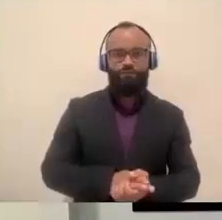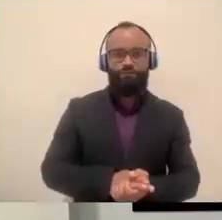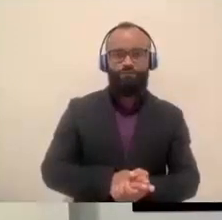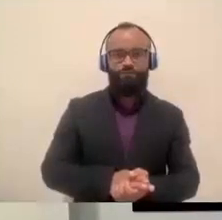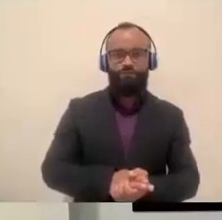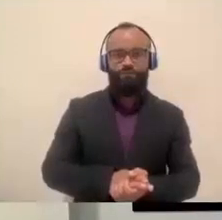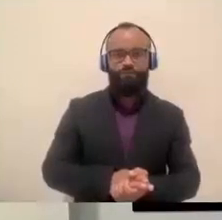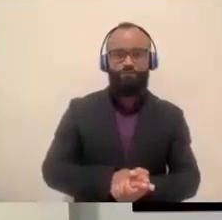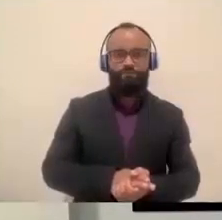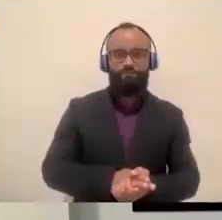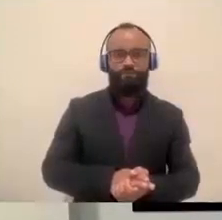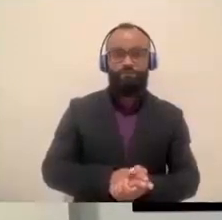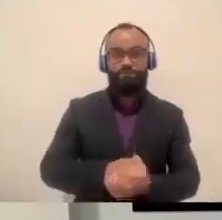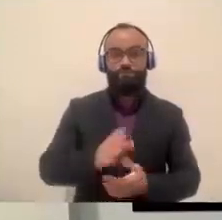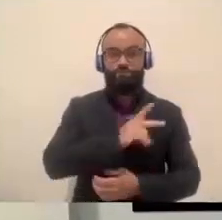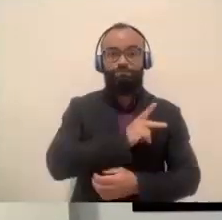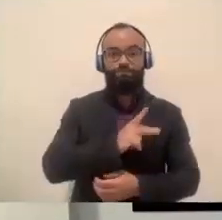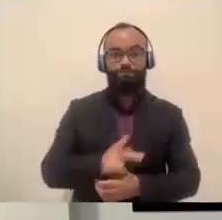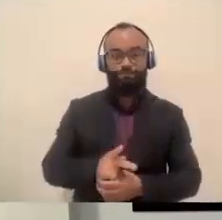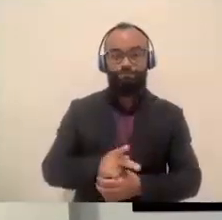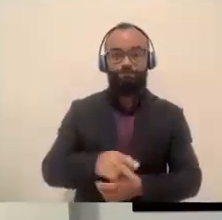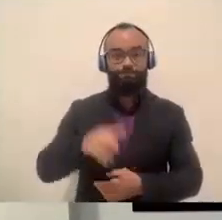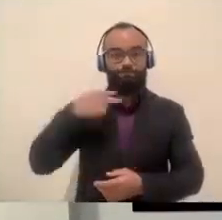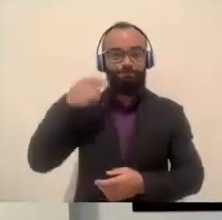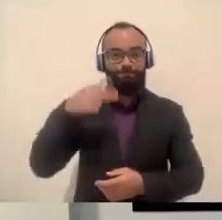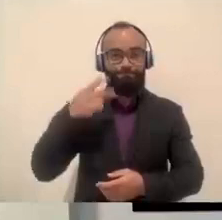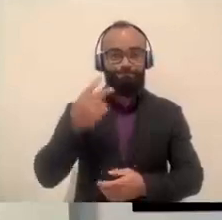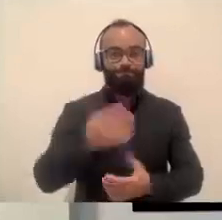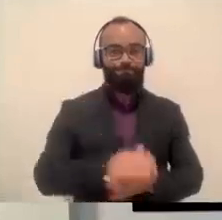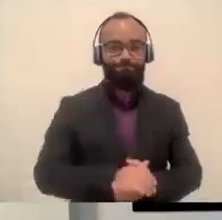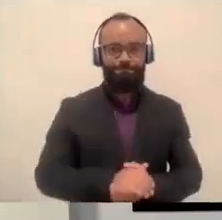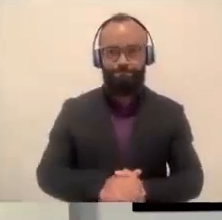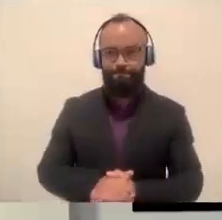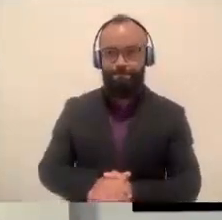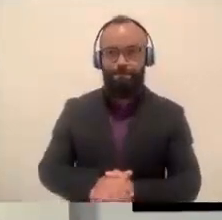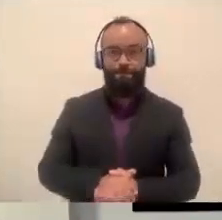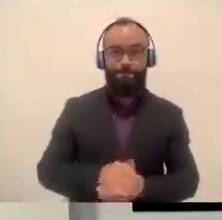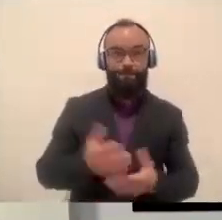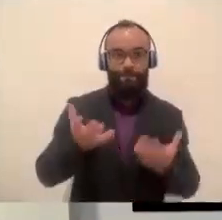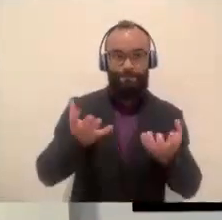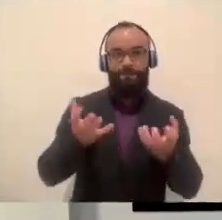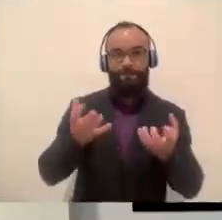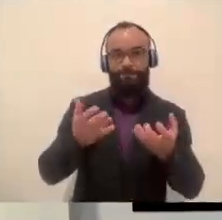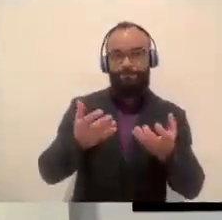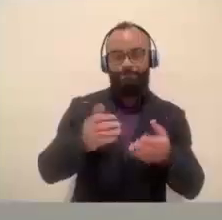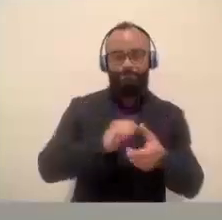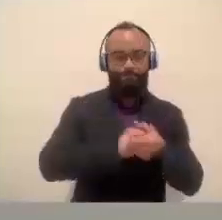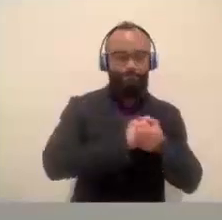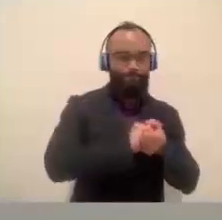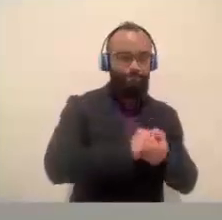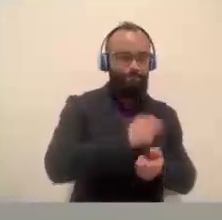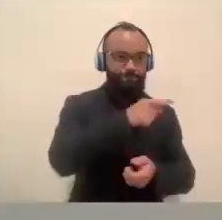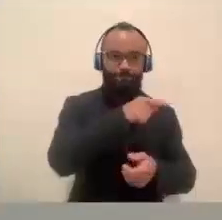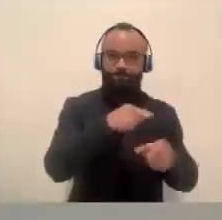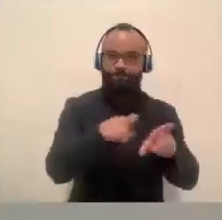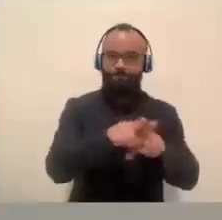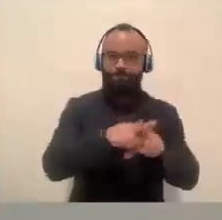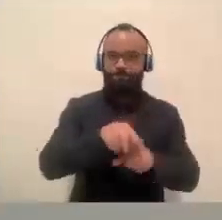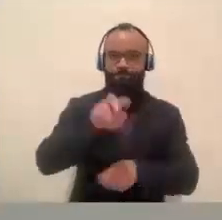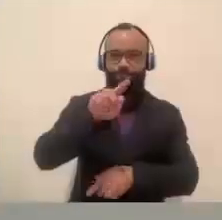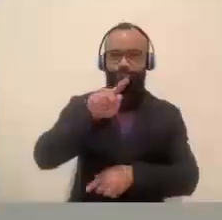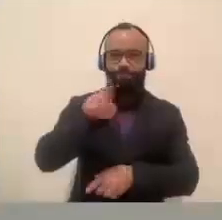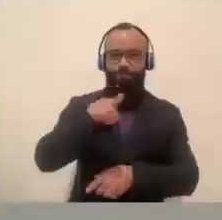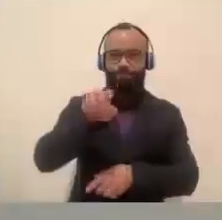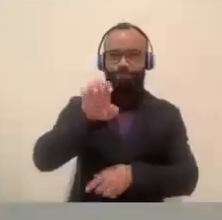Senhor presidente, senhores vereadores, quero também cumprimentar o Zebrinha e cumprimentar também o Tiago Hernandes,